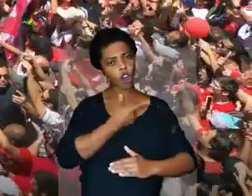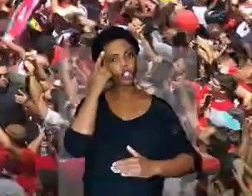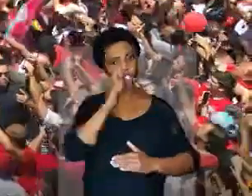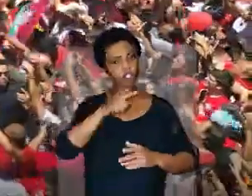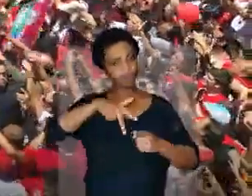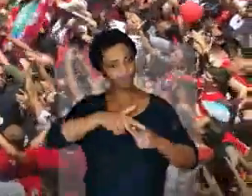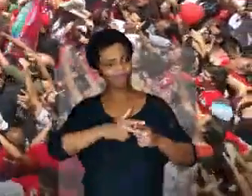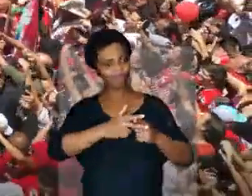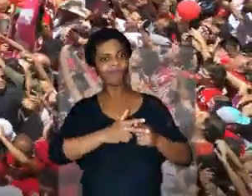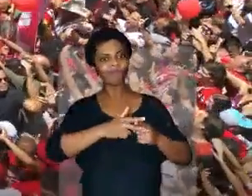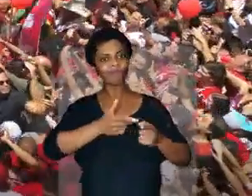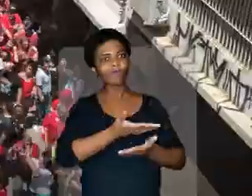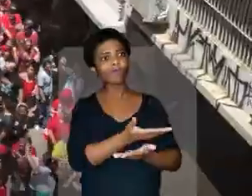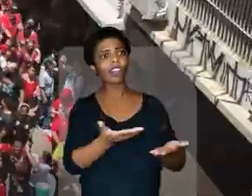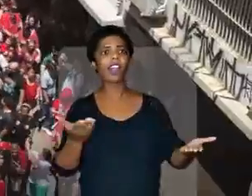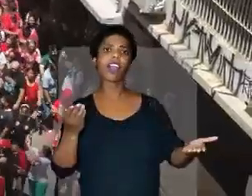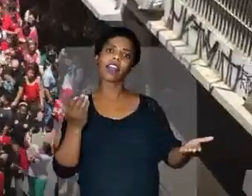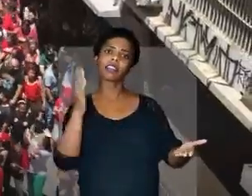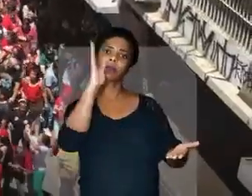Vamos juntos.